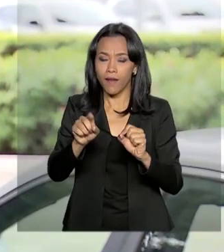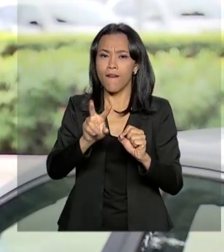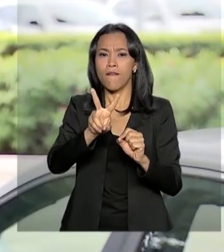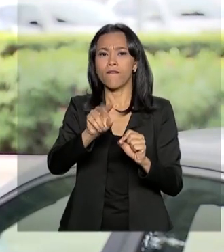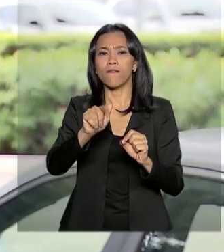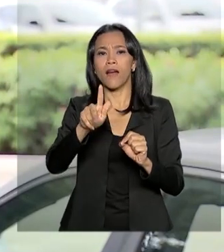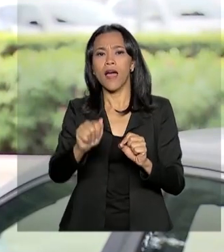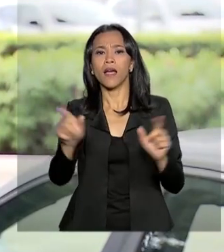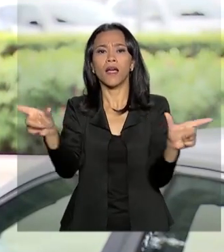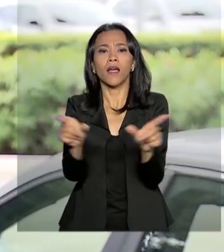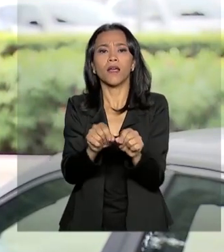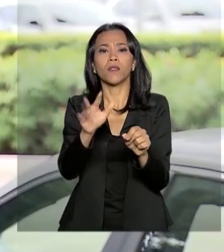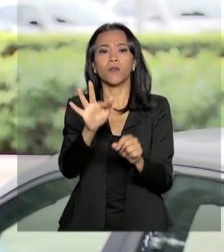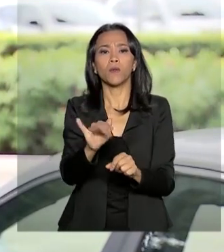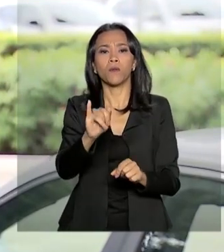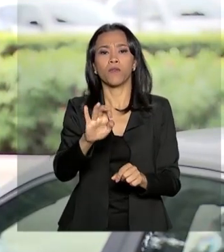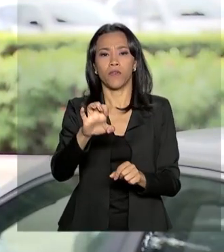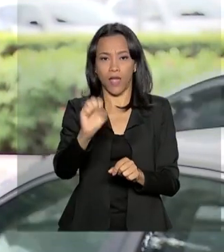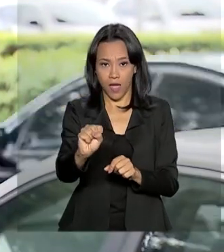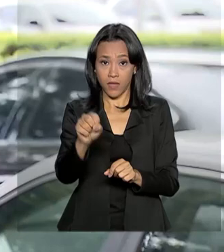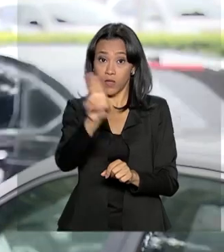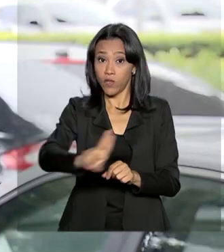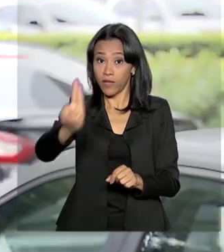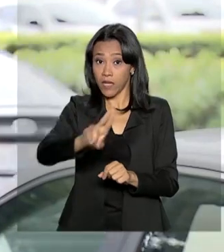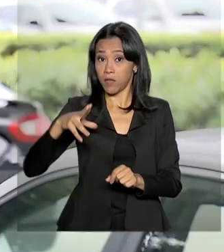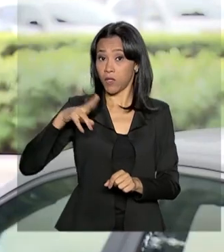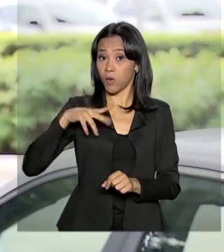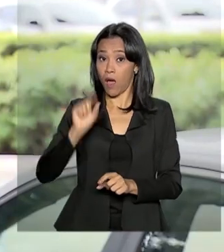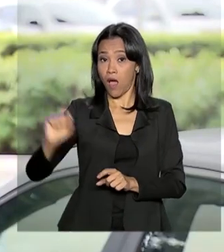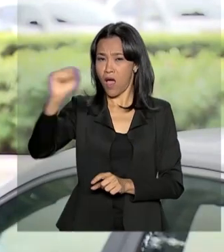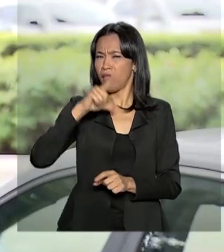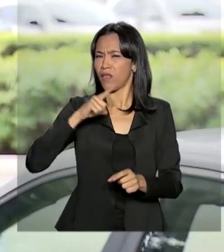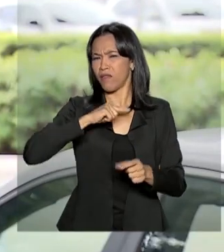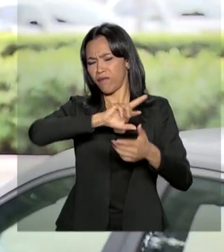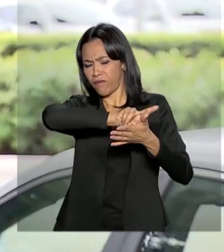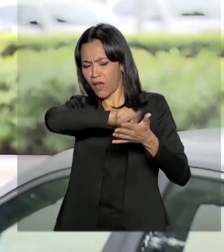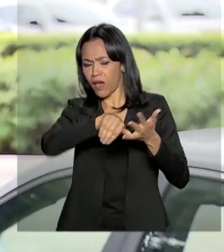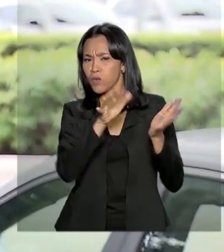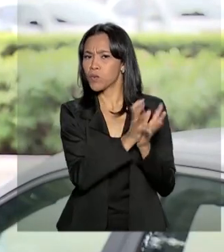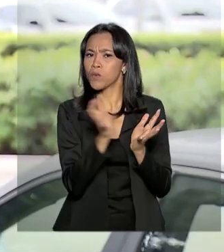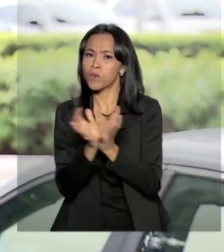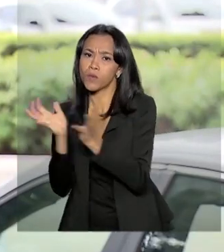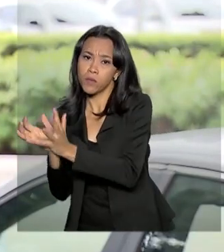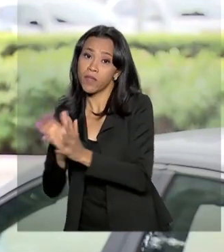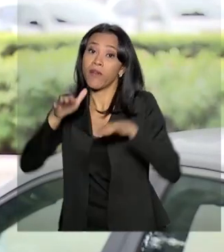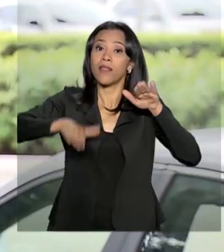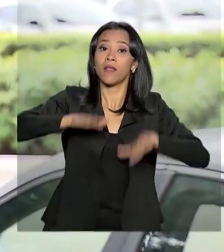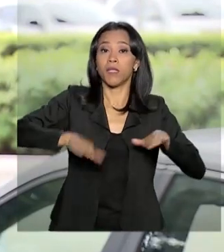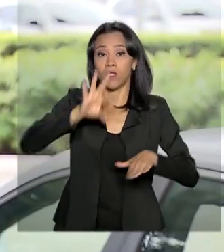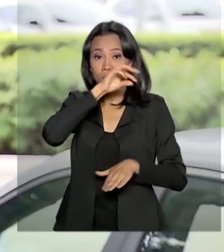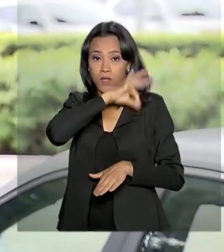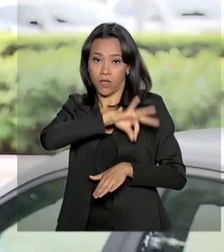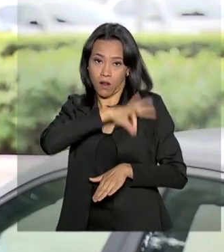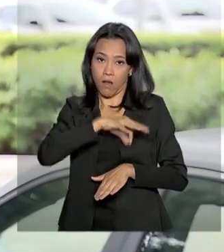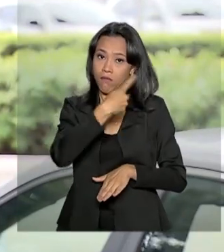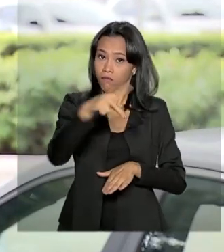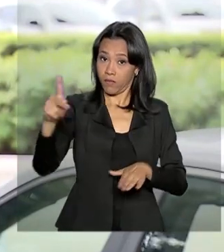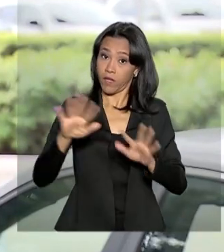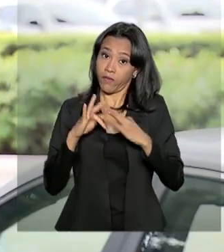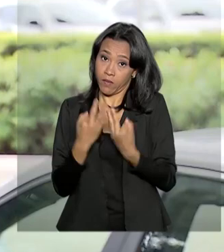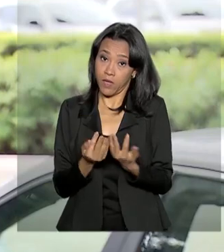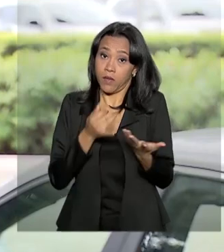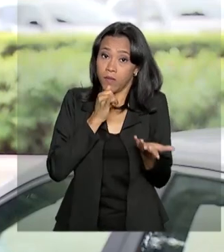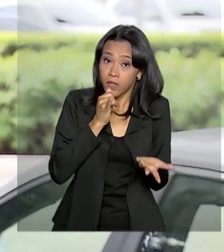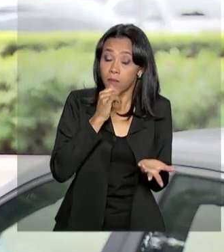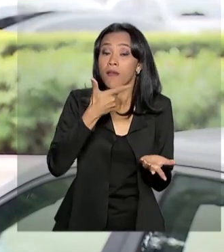O financiamento estudantil oferece diversas modalidades de crédito que variam de acordo com a renda da família. Por exemplo,